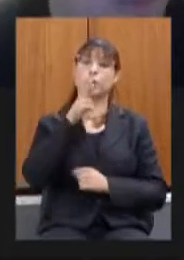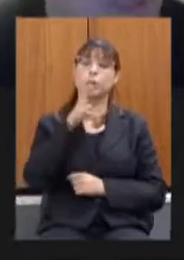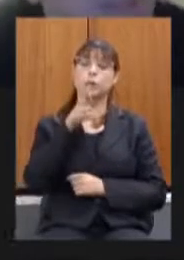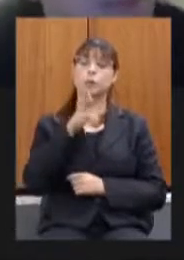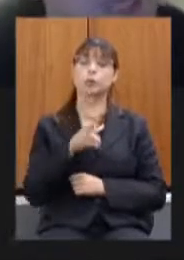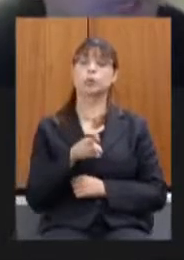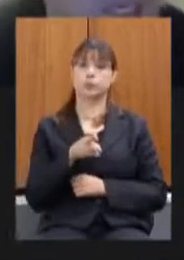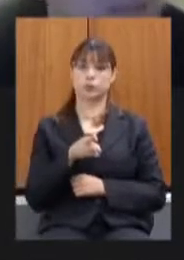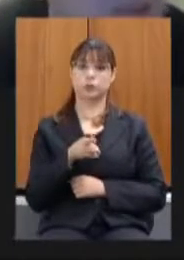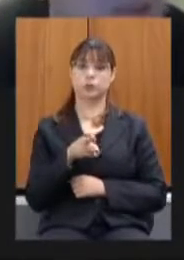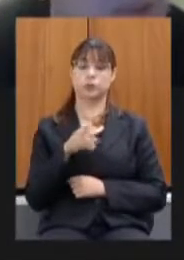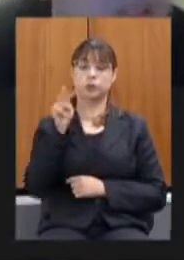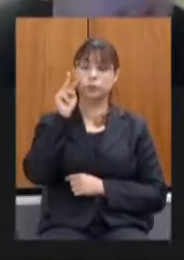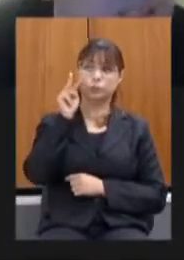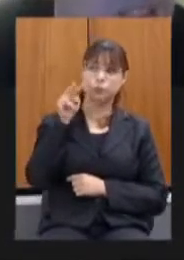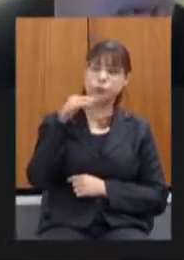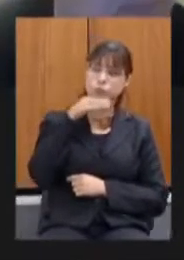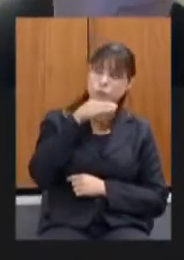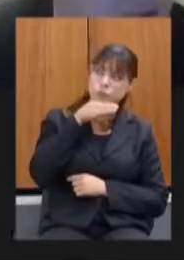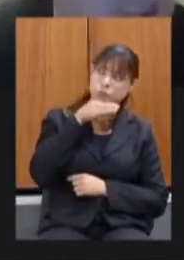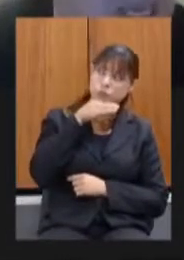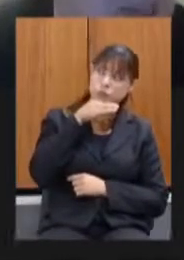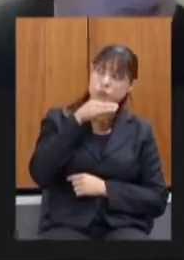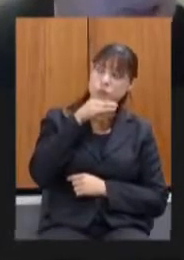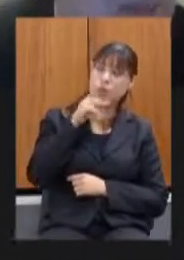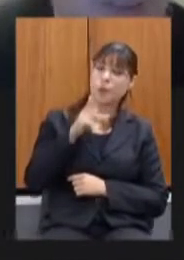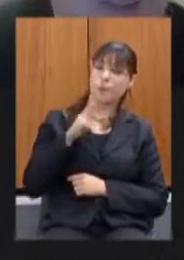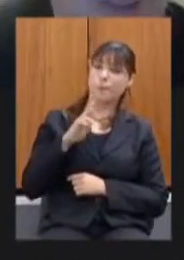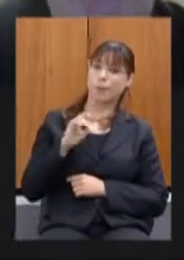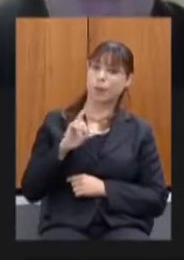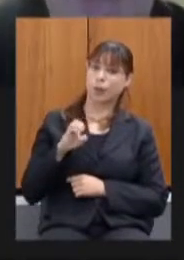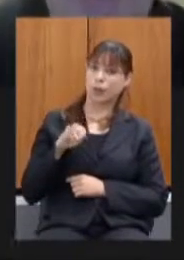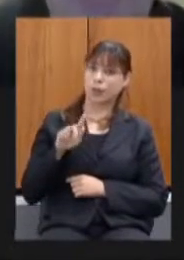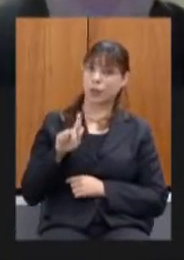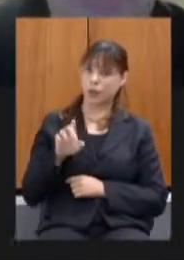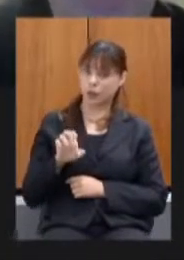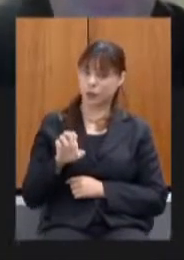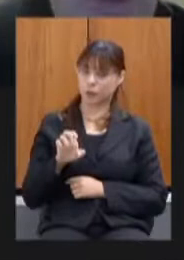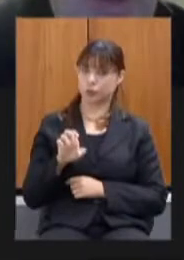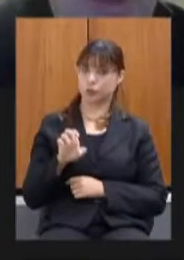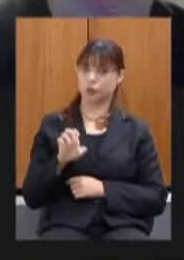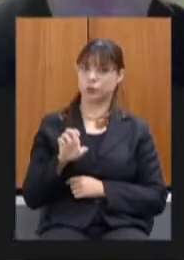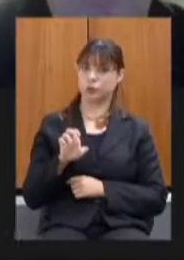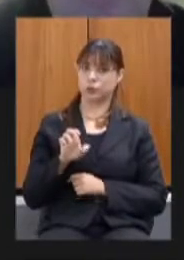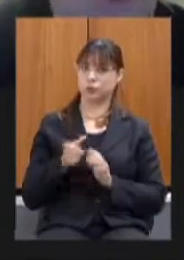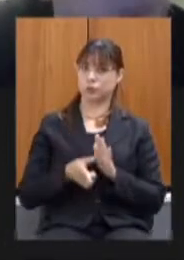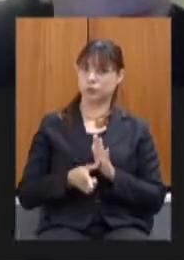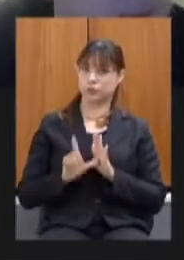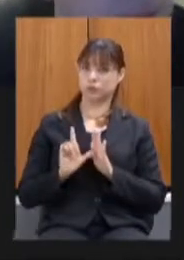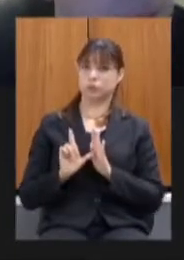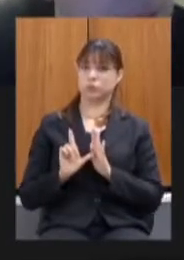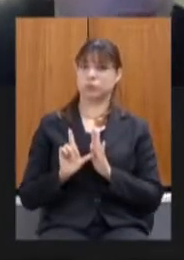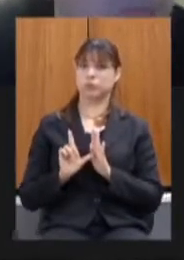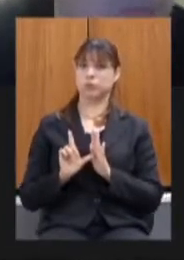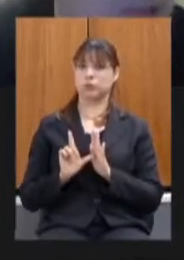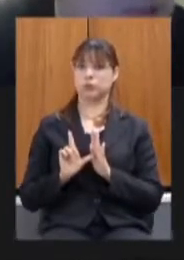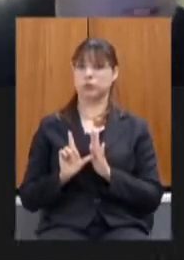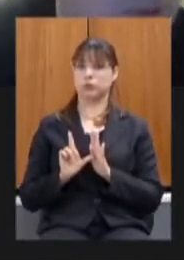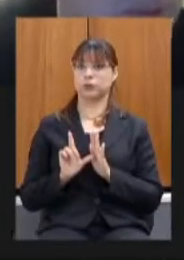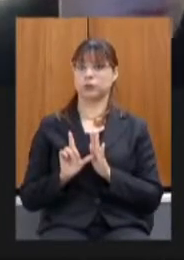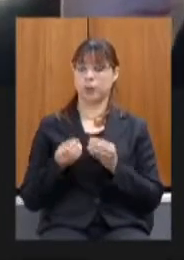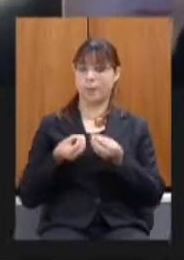verificamos que a Prodeng saiu de um